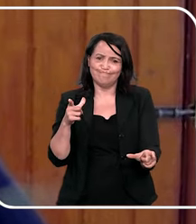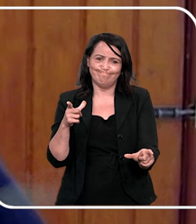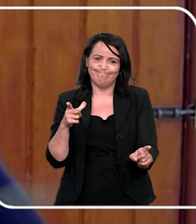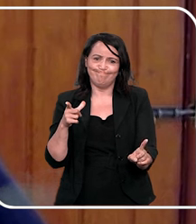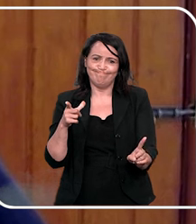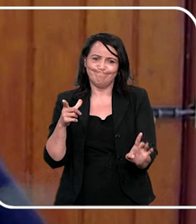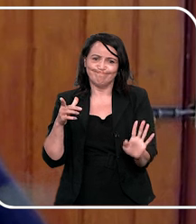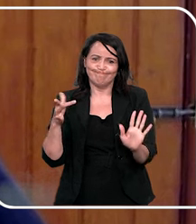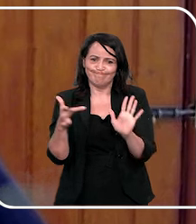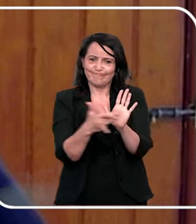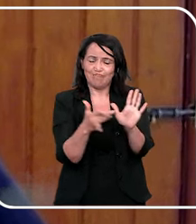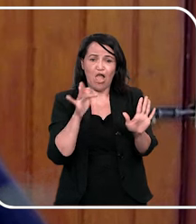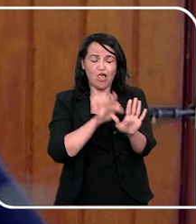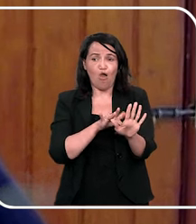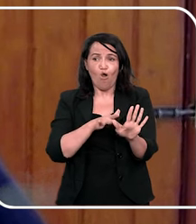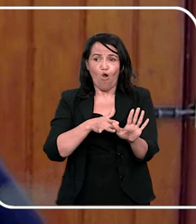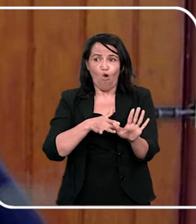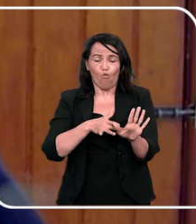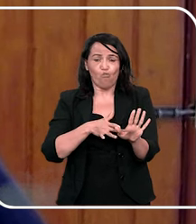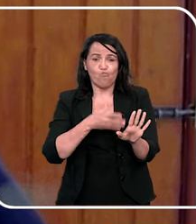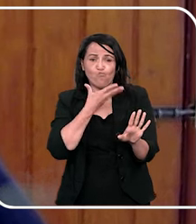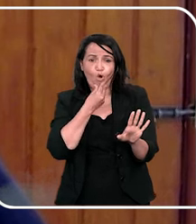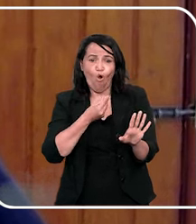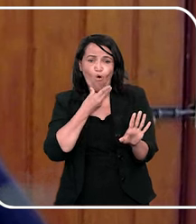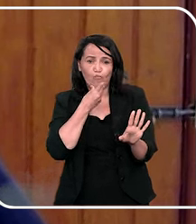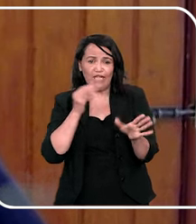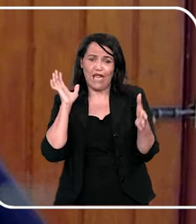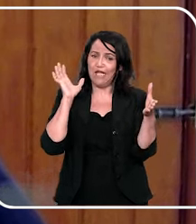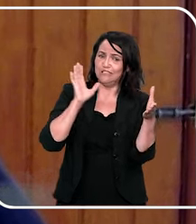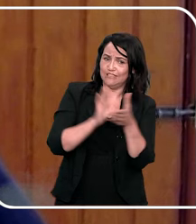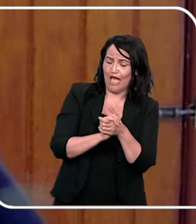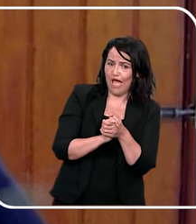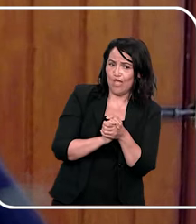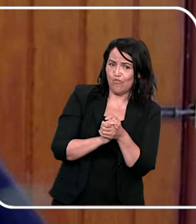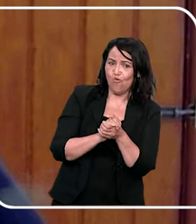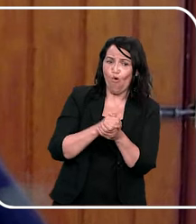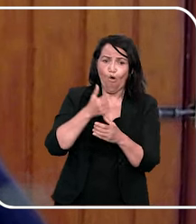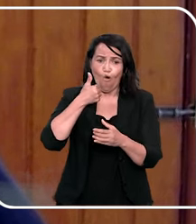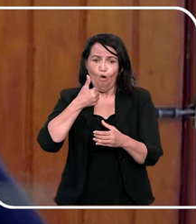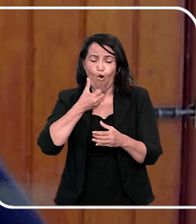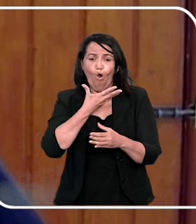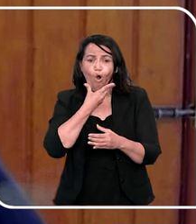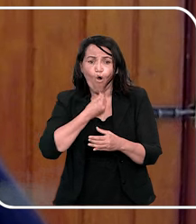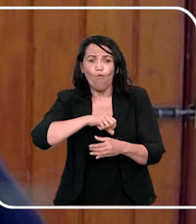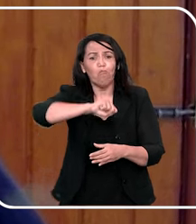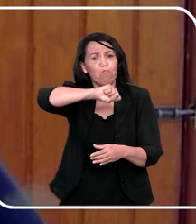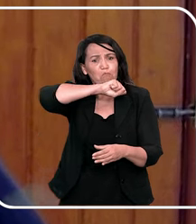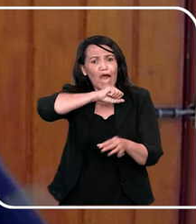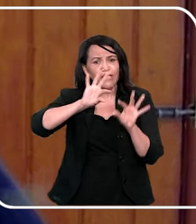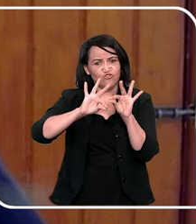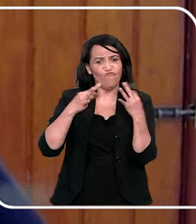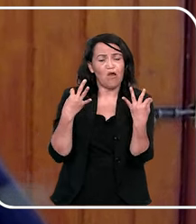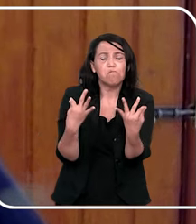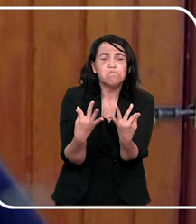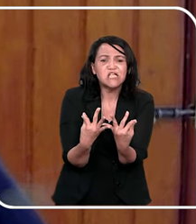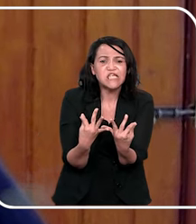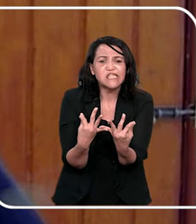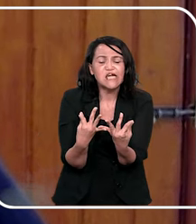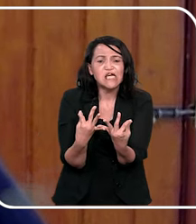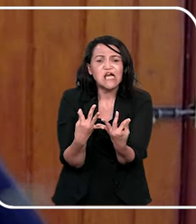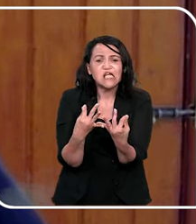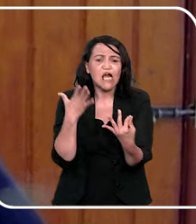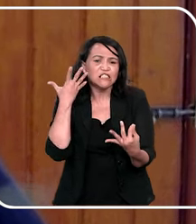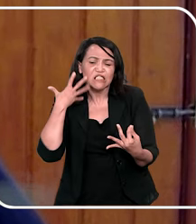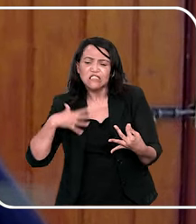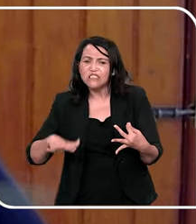suspeita, é um homem casado, é um pai de família, que as crianças gostavam, e